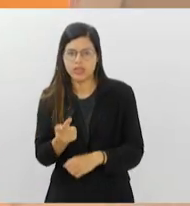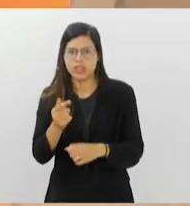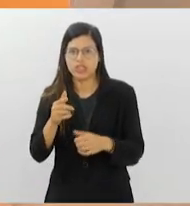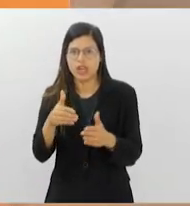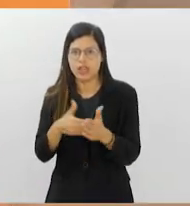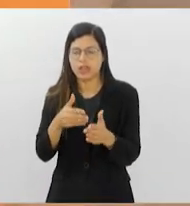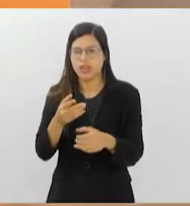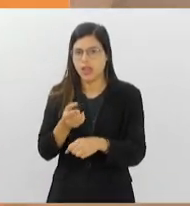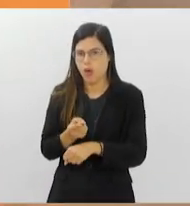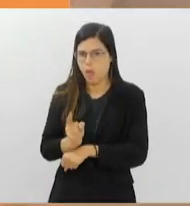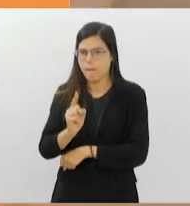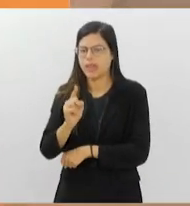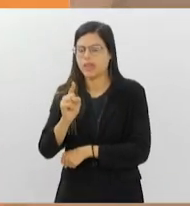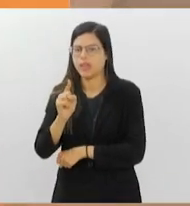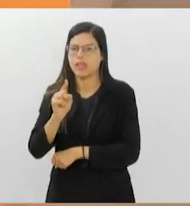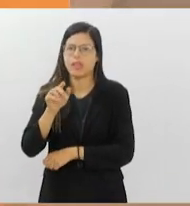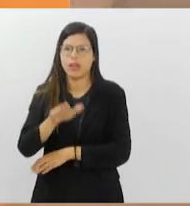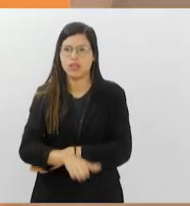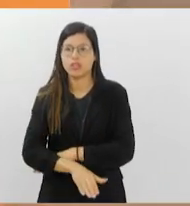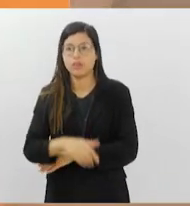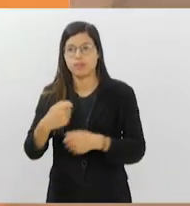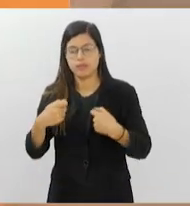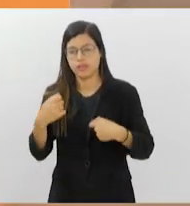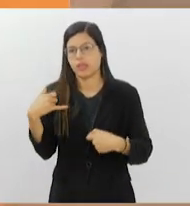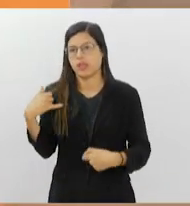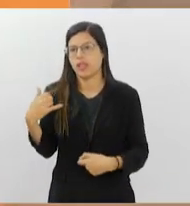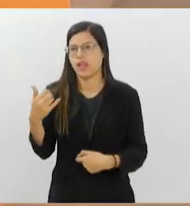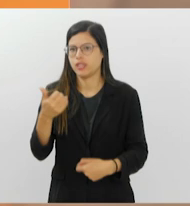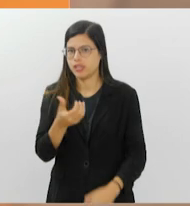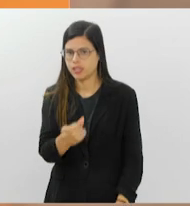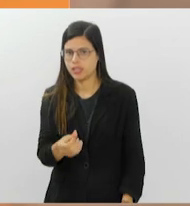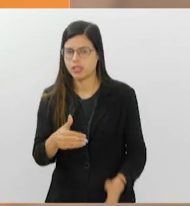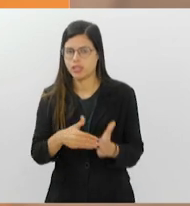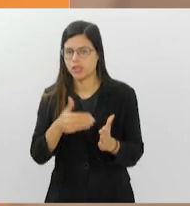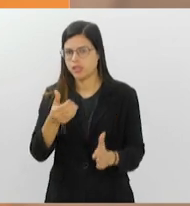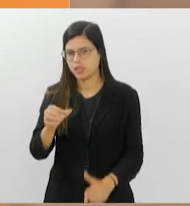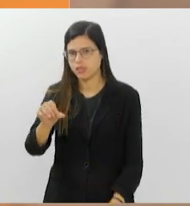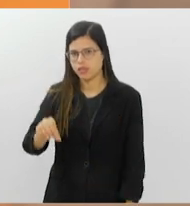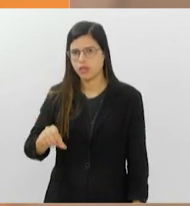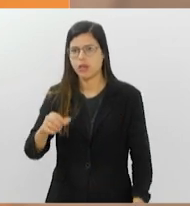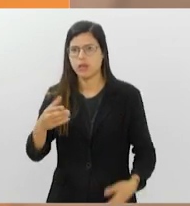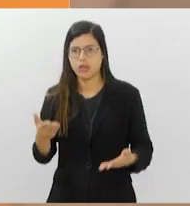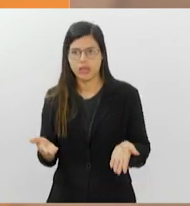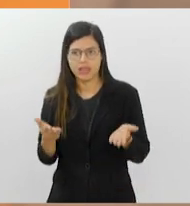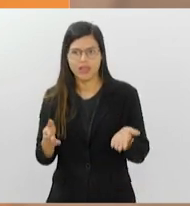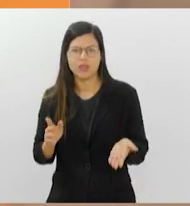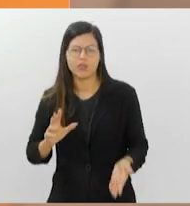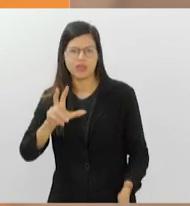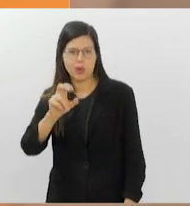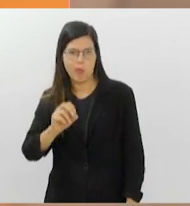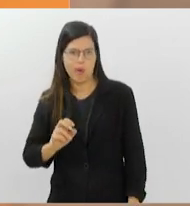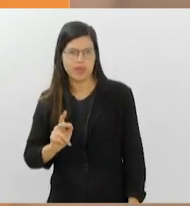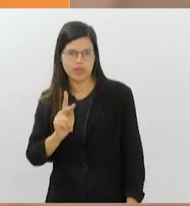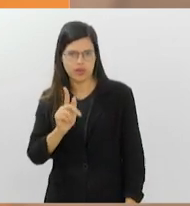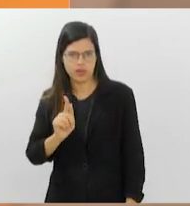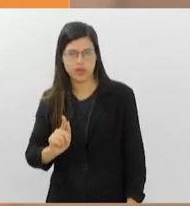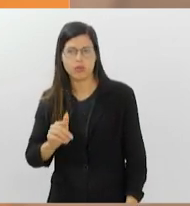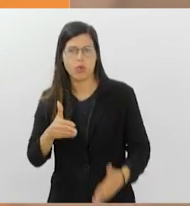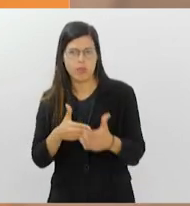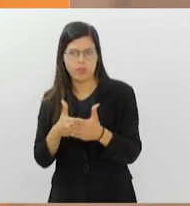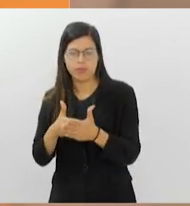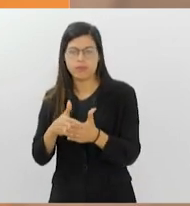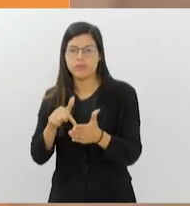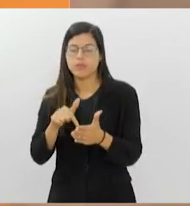é necessário ter entre 16 e 69 anos, pesar no mínimo 50 quilos, estar em bom estado de saúde e